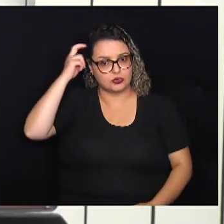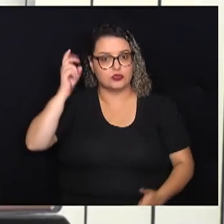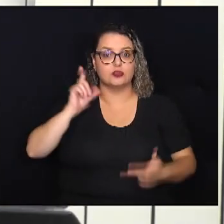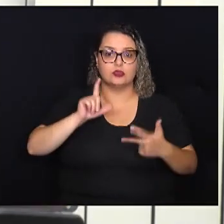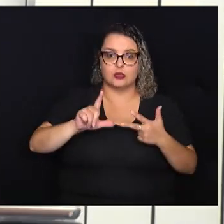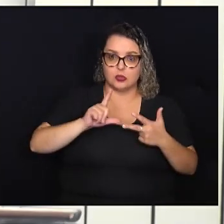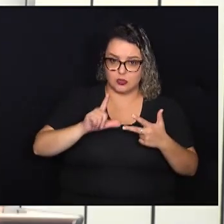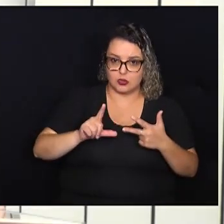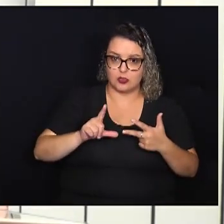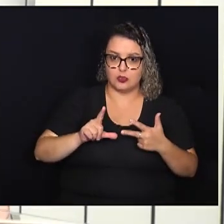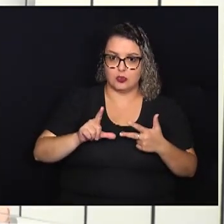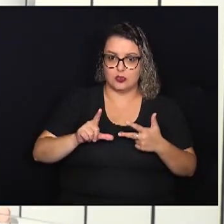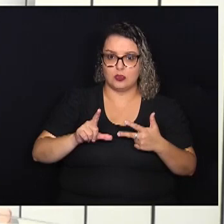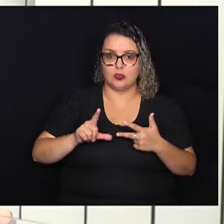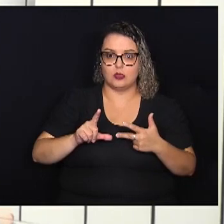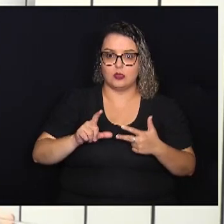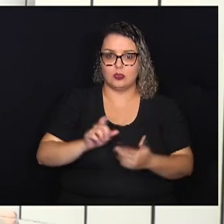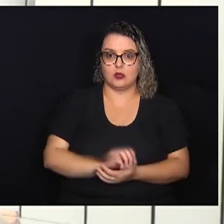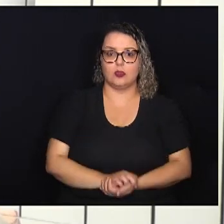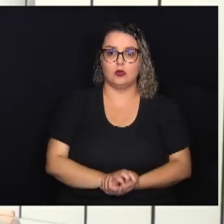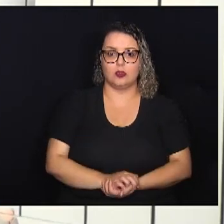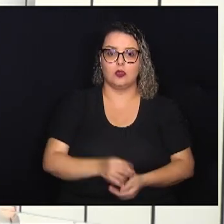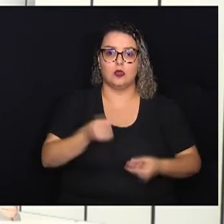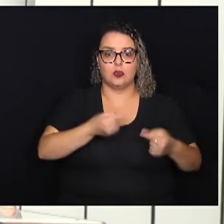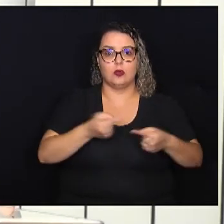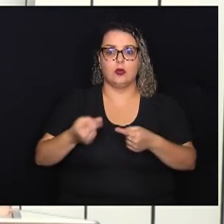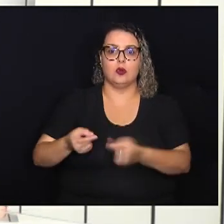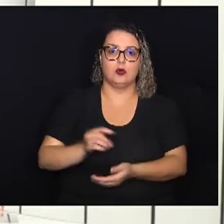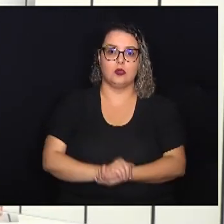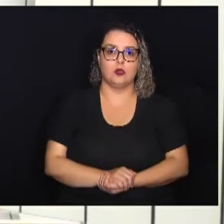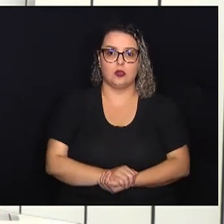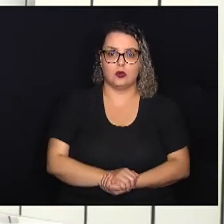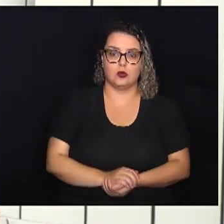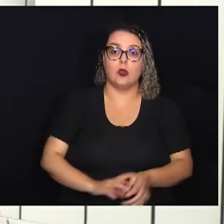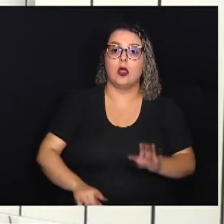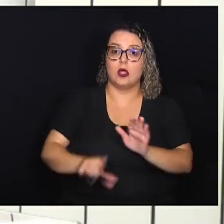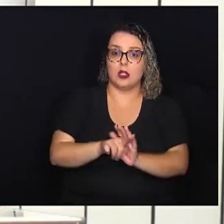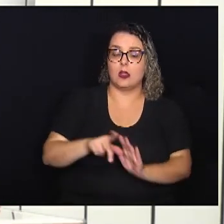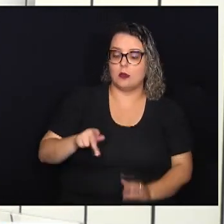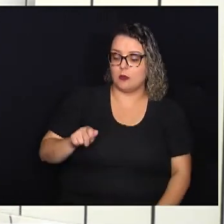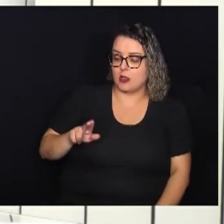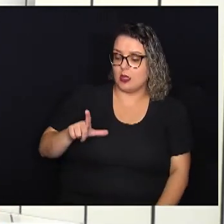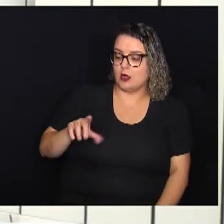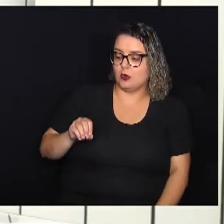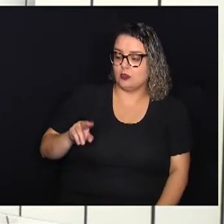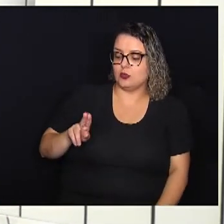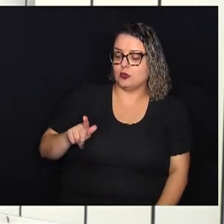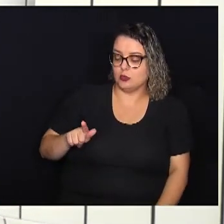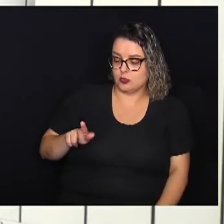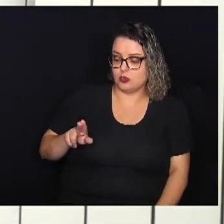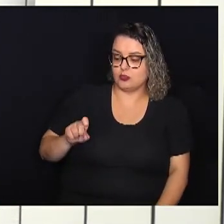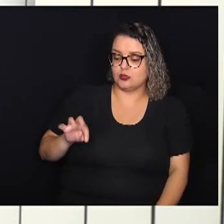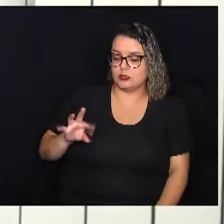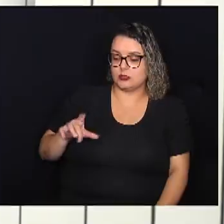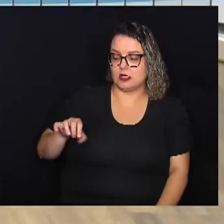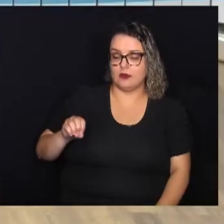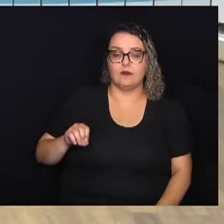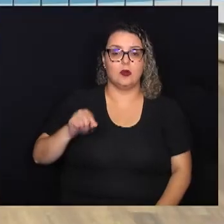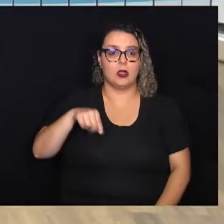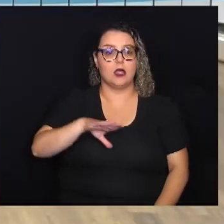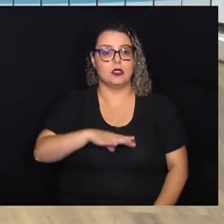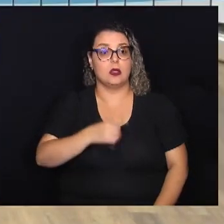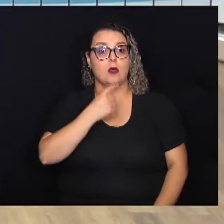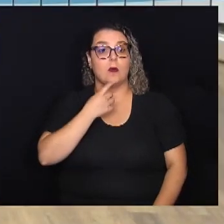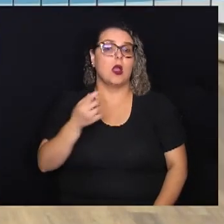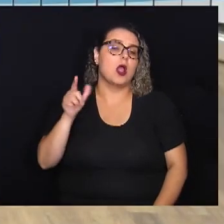1 acontece o debate sobre a lei Paulo Gustavo, aqui em Campinas. E claro, você